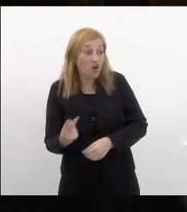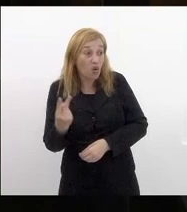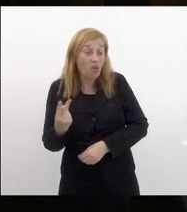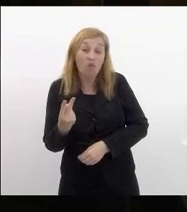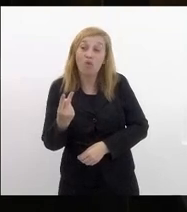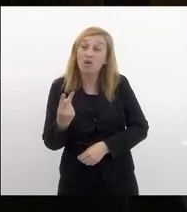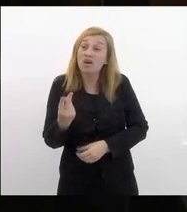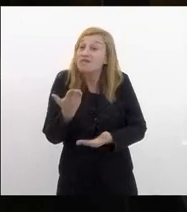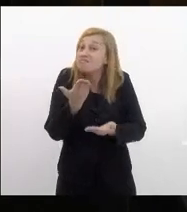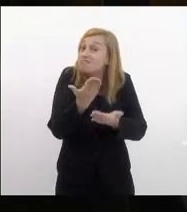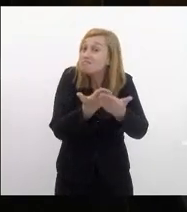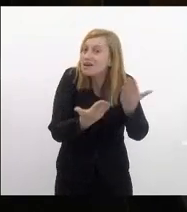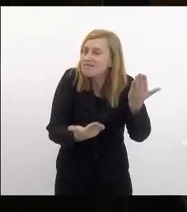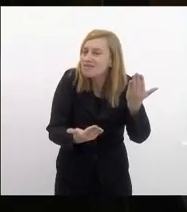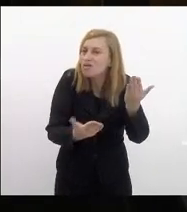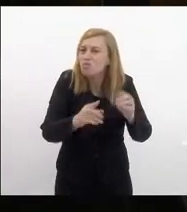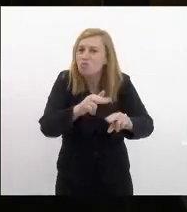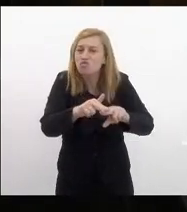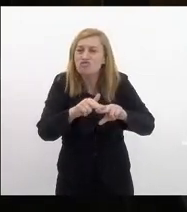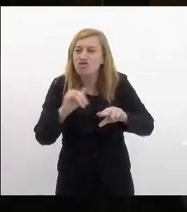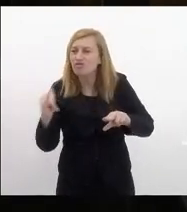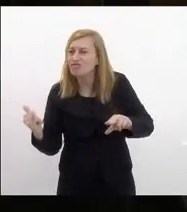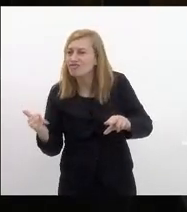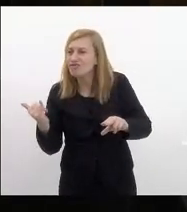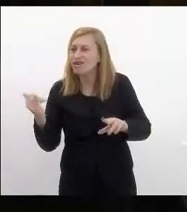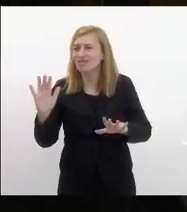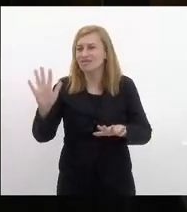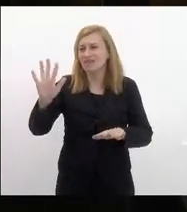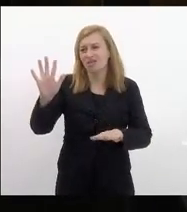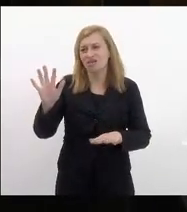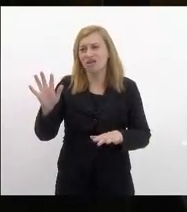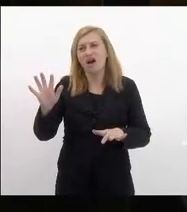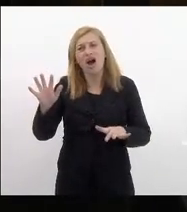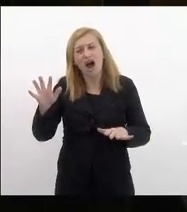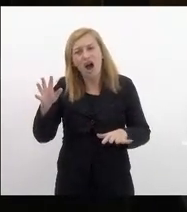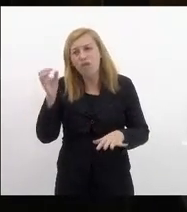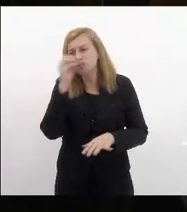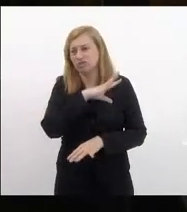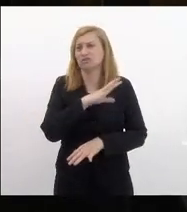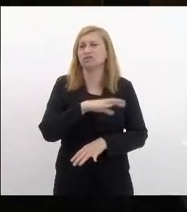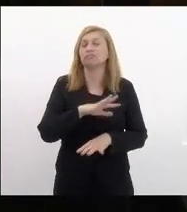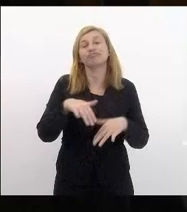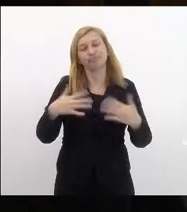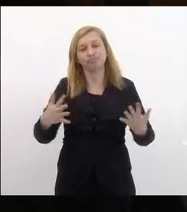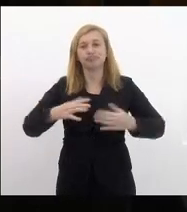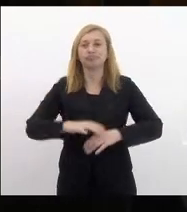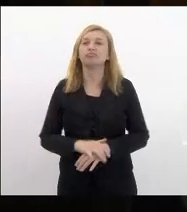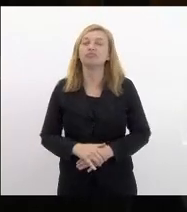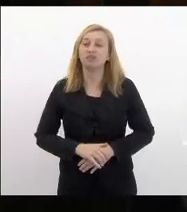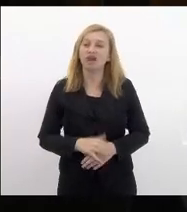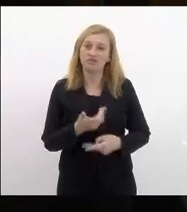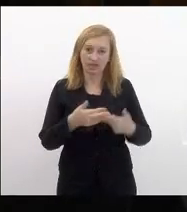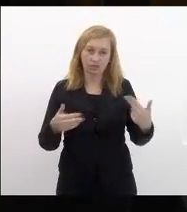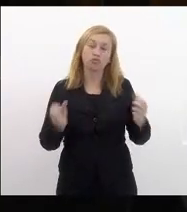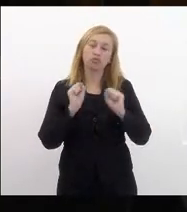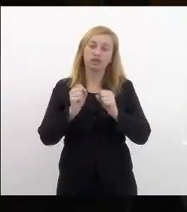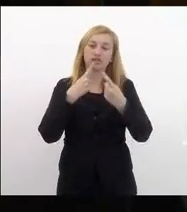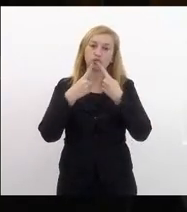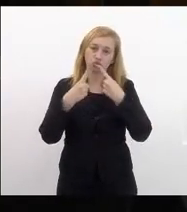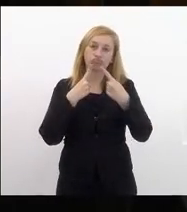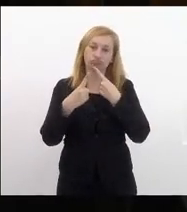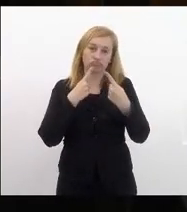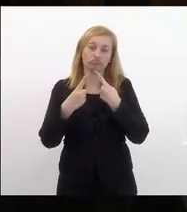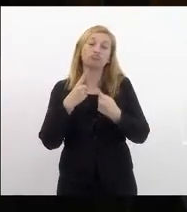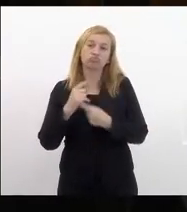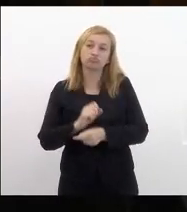forma perdido por causa da inflação isso um absurdo enfim tem muita coisa para a gente poder discutir